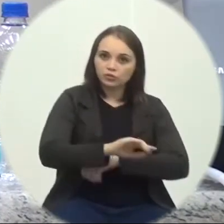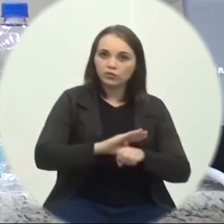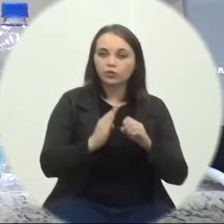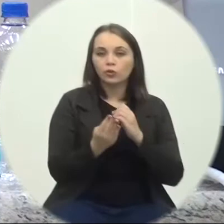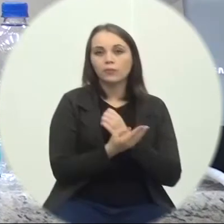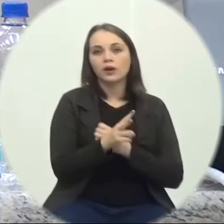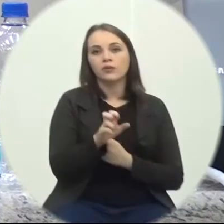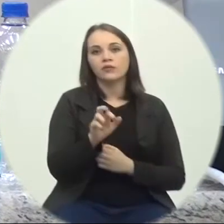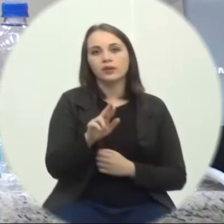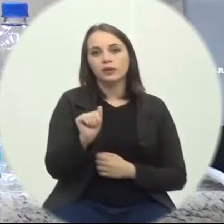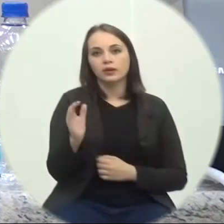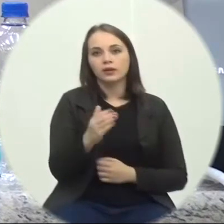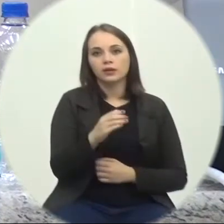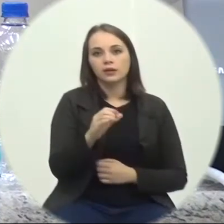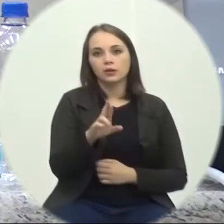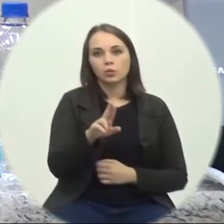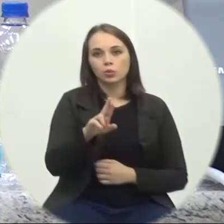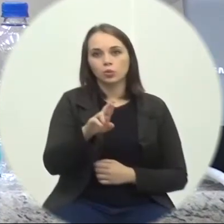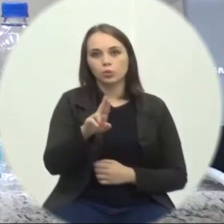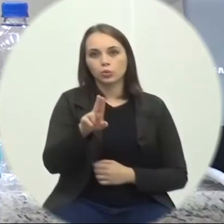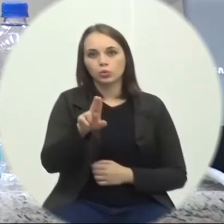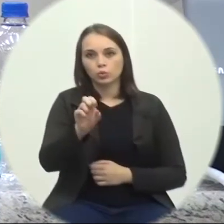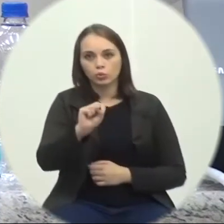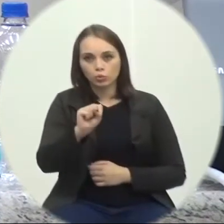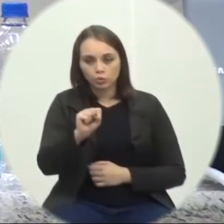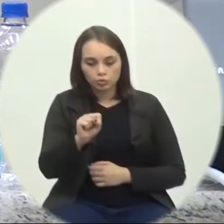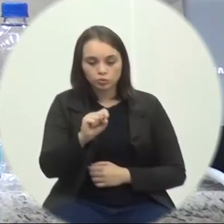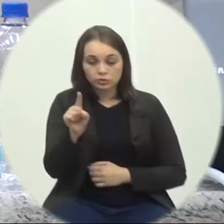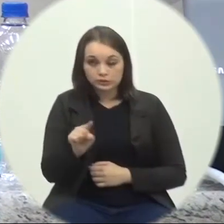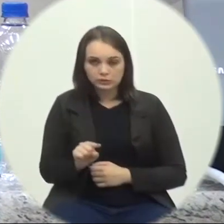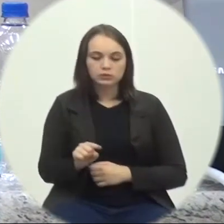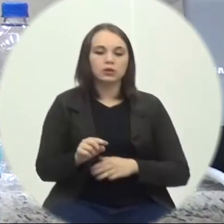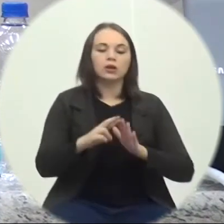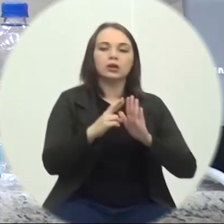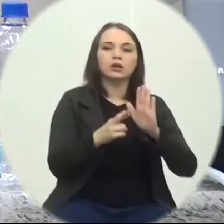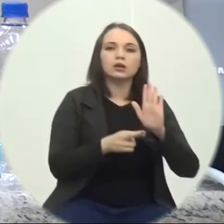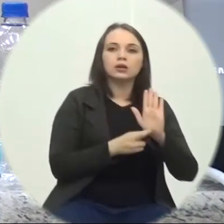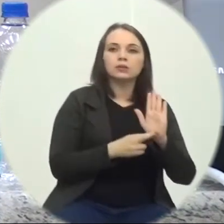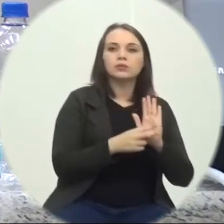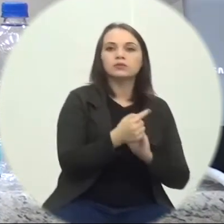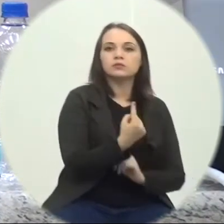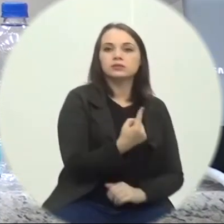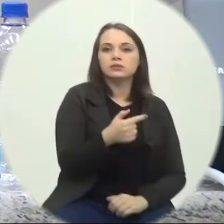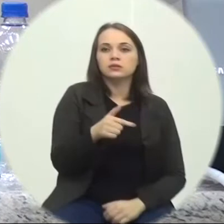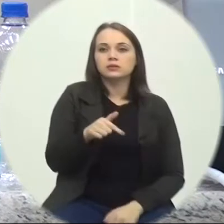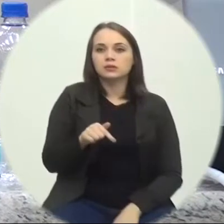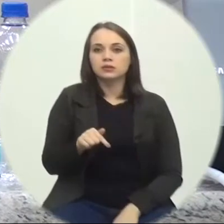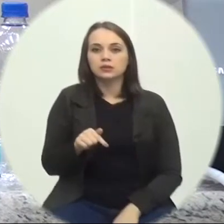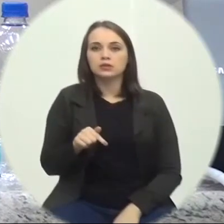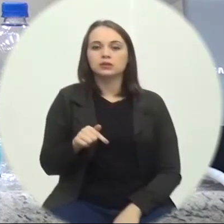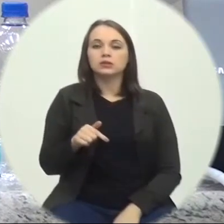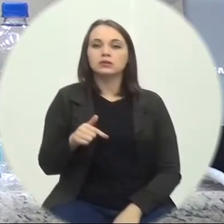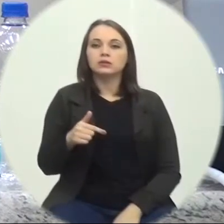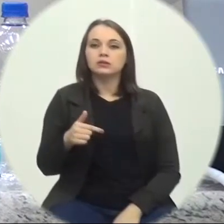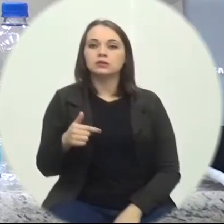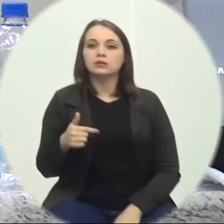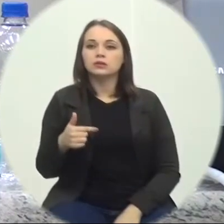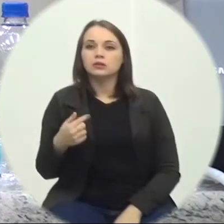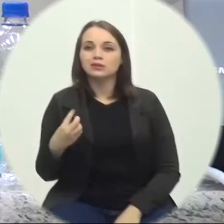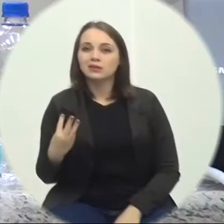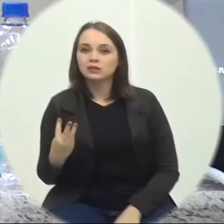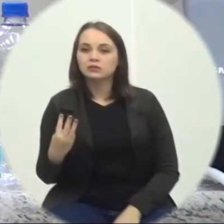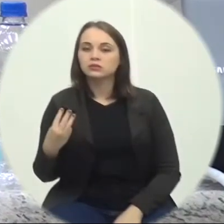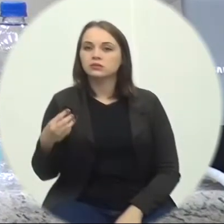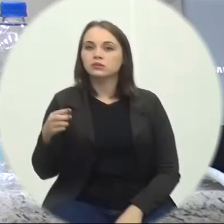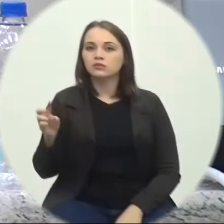Requerimento 172 20 e 21 Autor Vereador Nicola Martins Envio Despediente